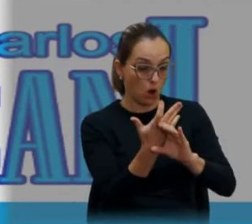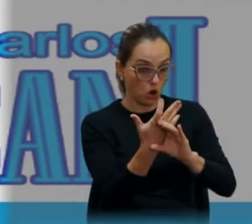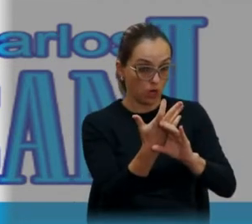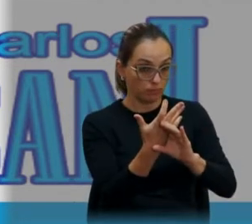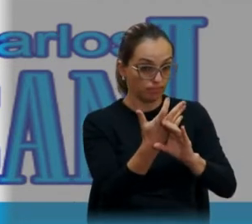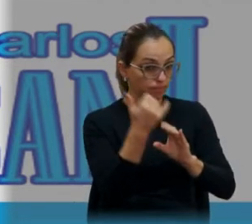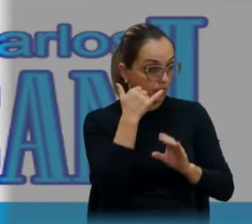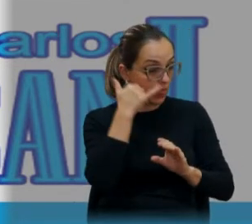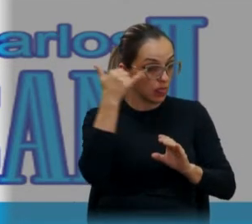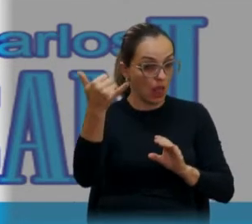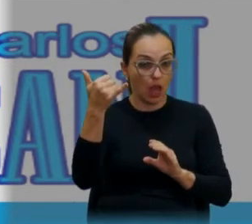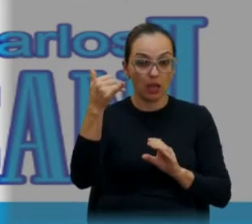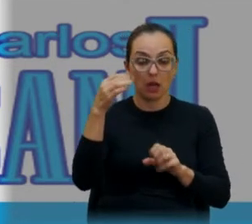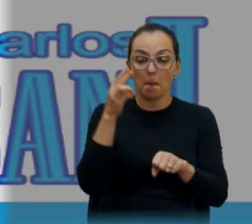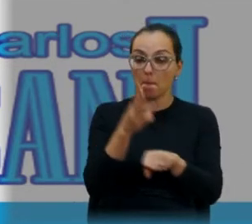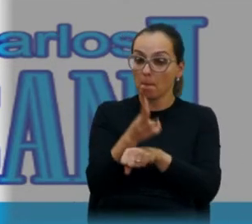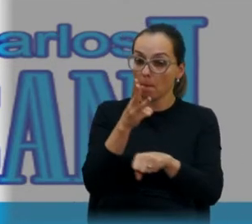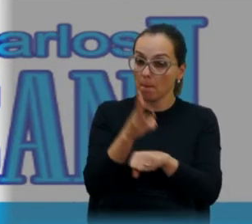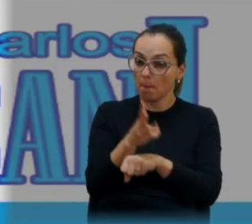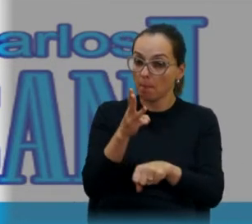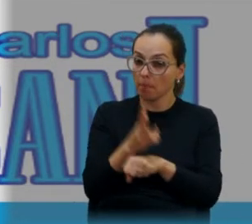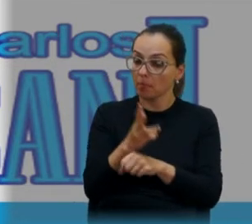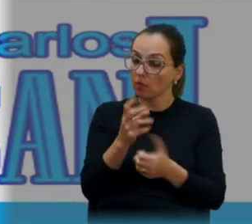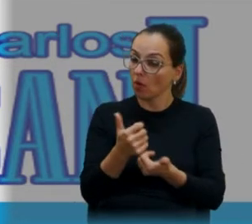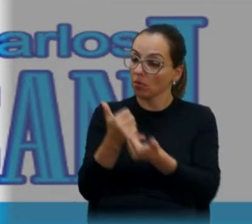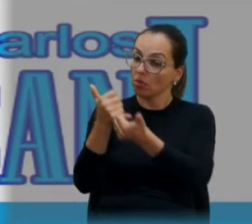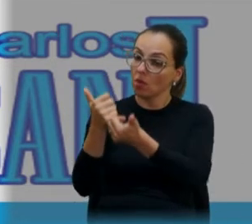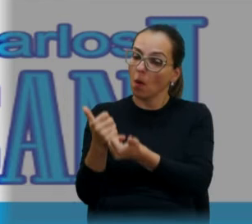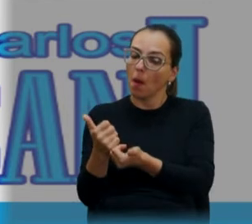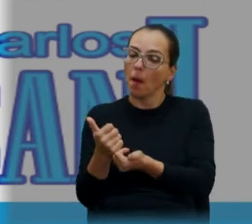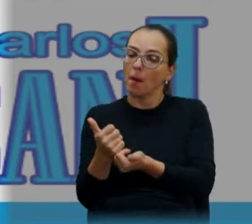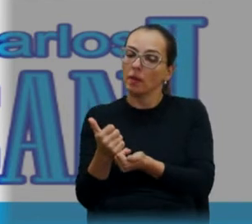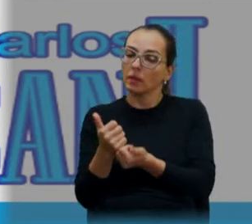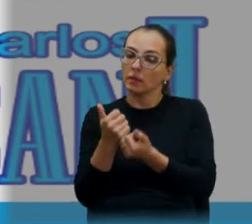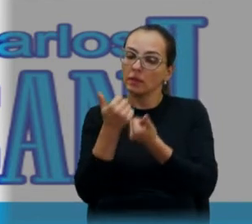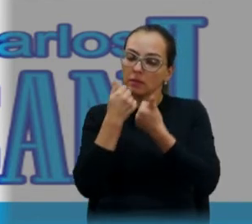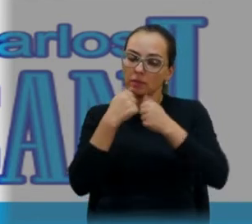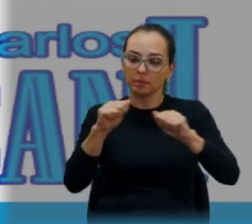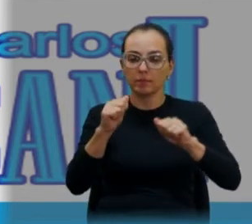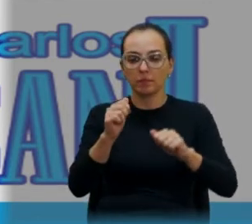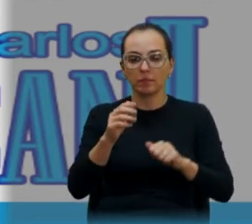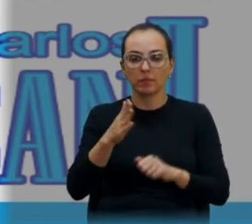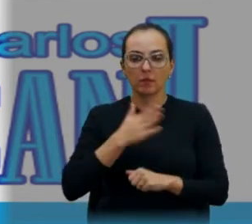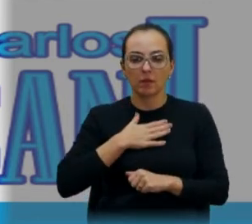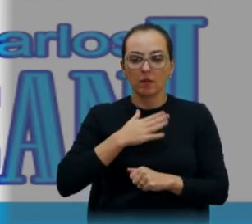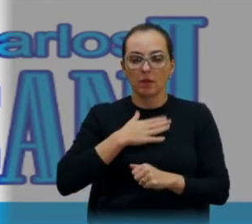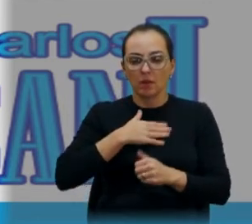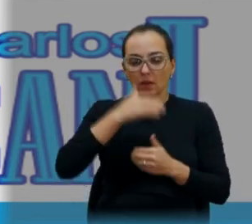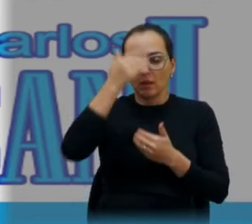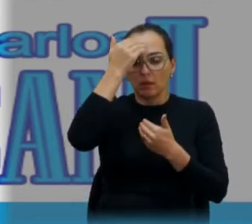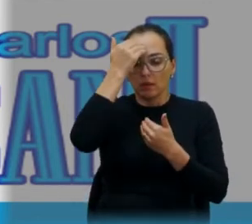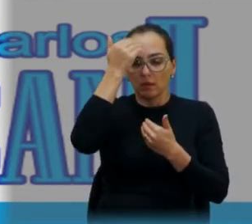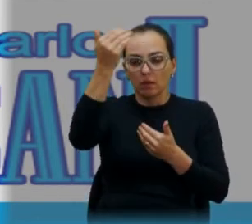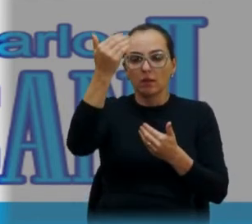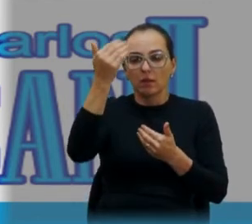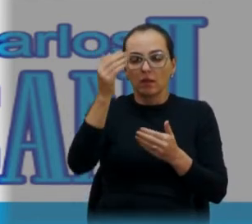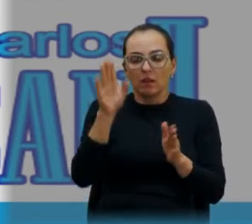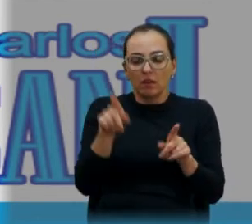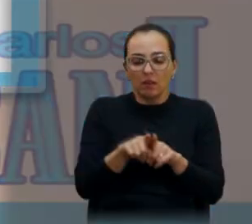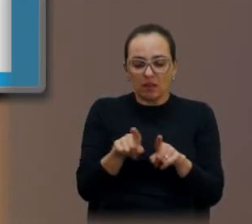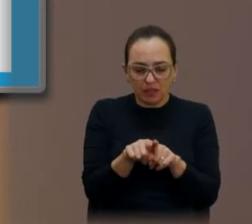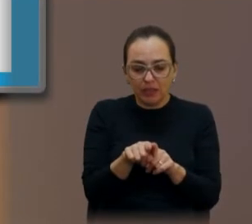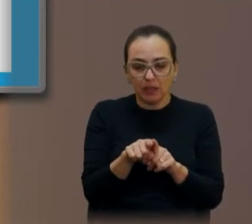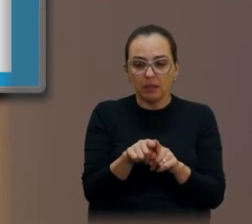telefone, o WhatsApp, agradecer meus assessores Moisés e Márcio pela dedicação,